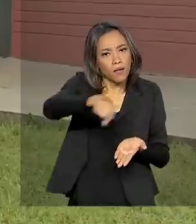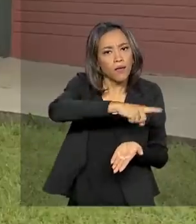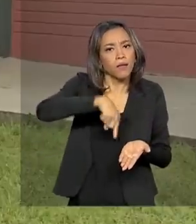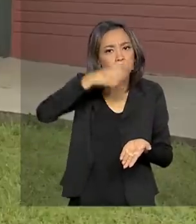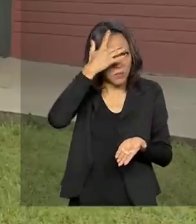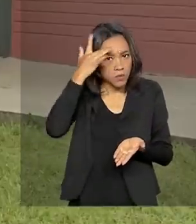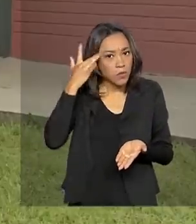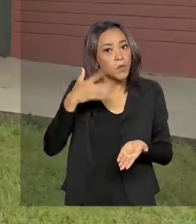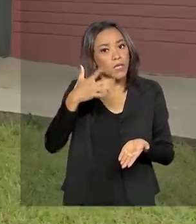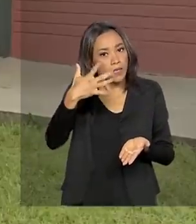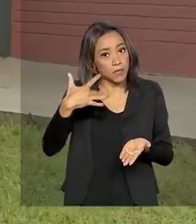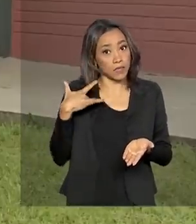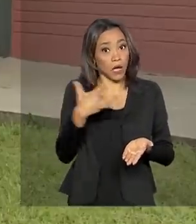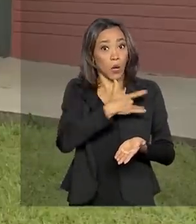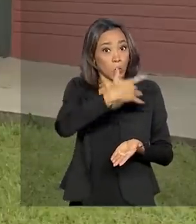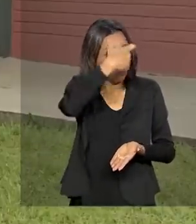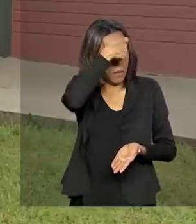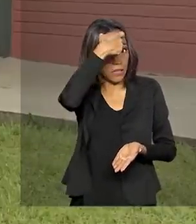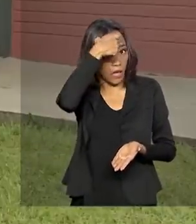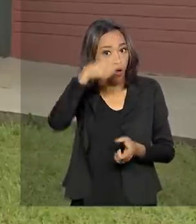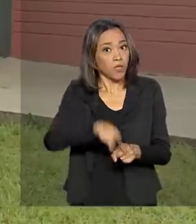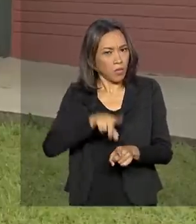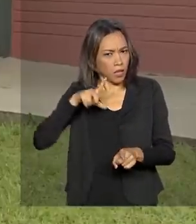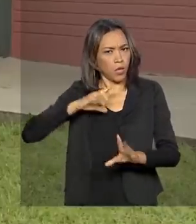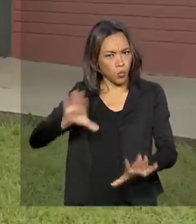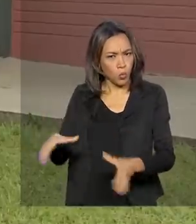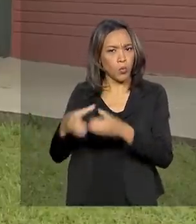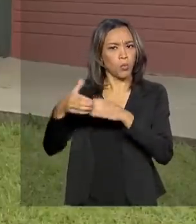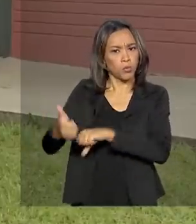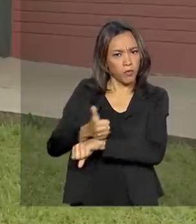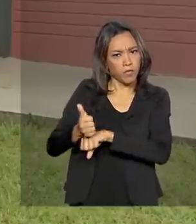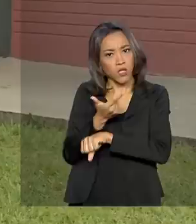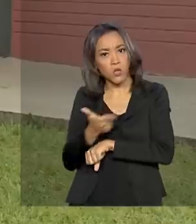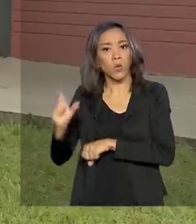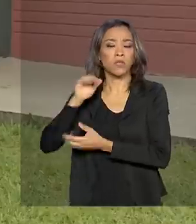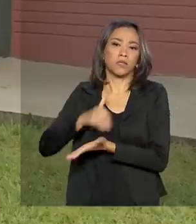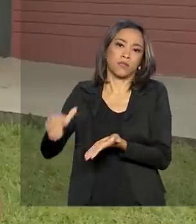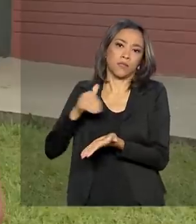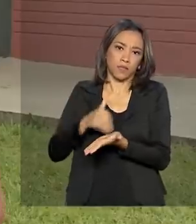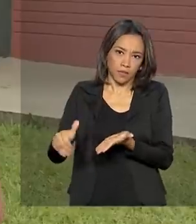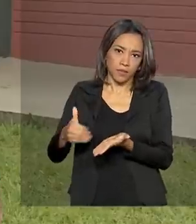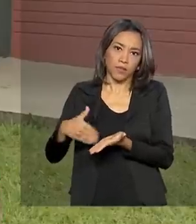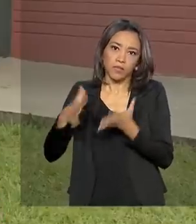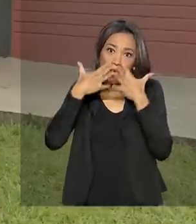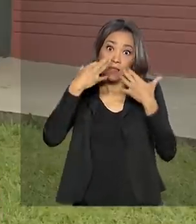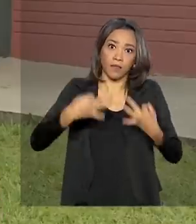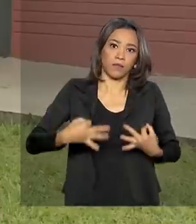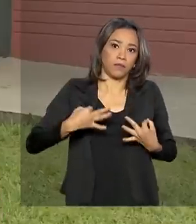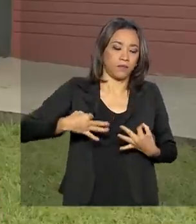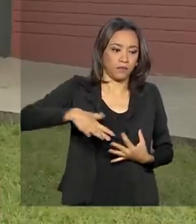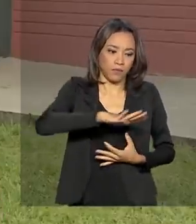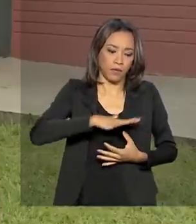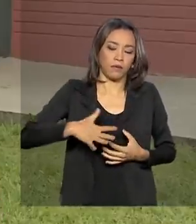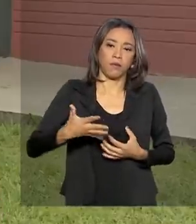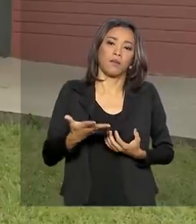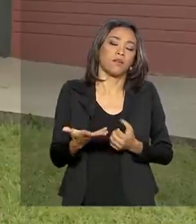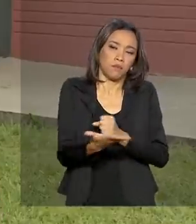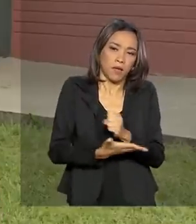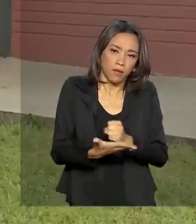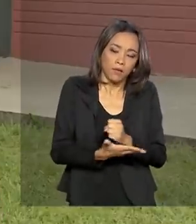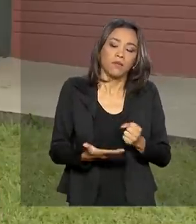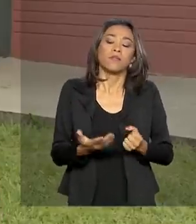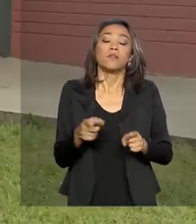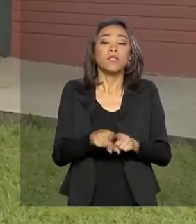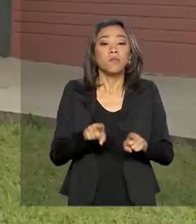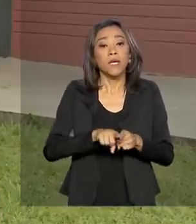triagem da saúde mental juntamente com a equipe especializada de outra secretaria, Secretaria de Atenção Primária em Saúde, e também direcionar